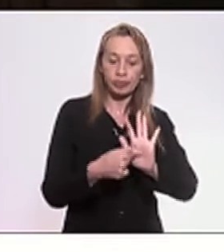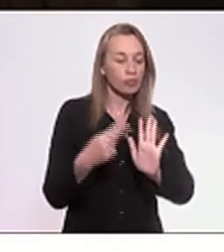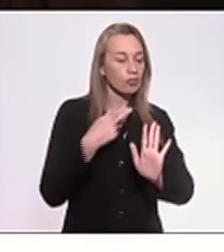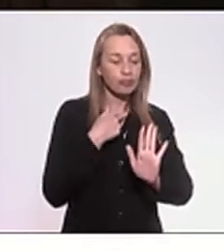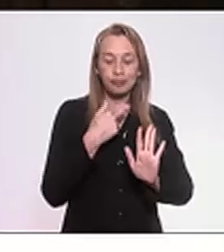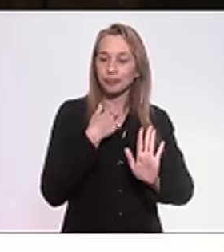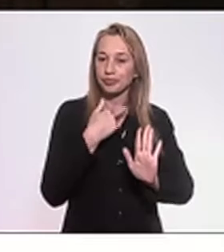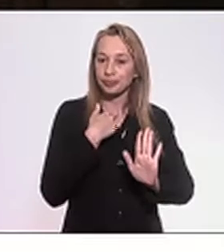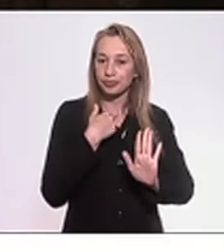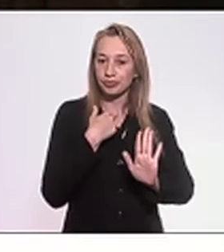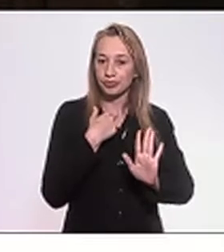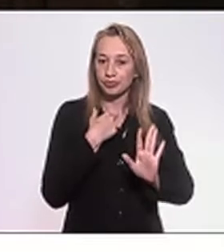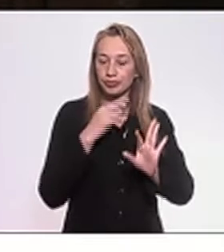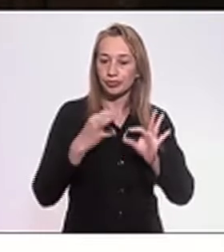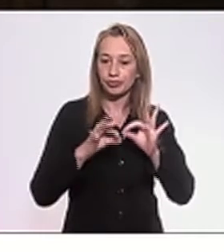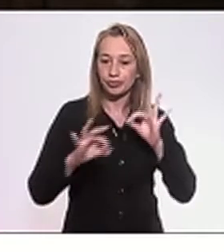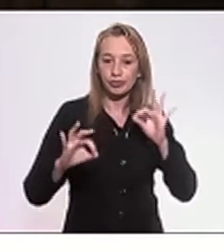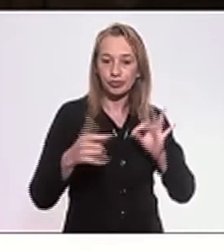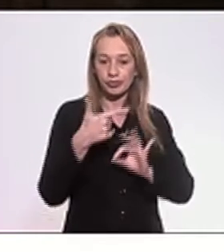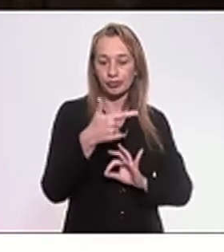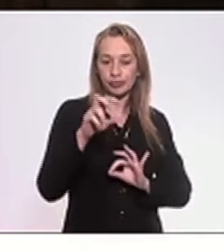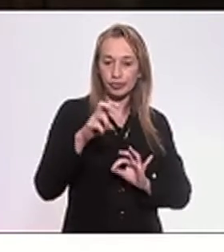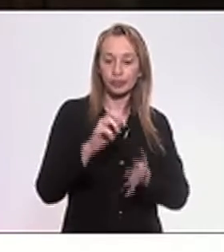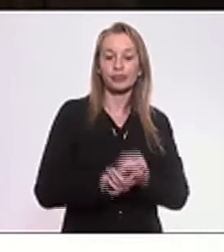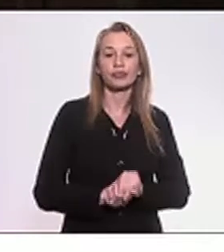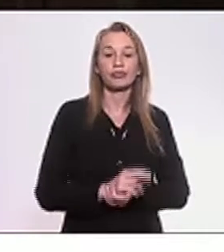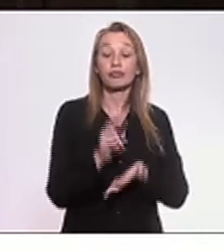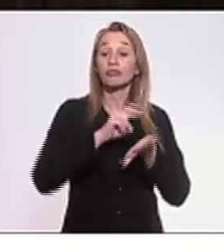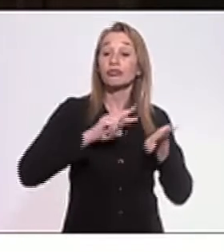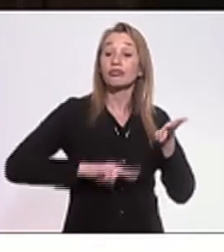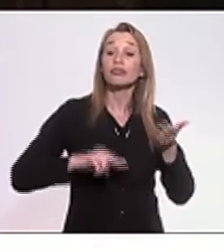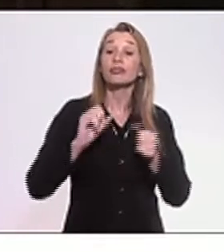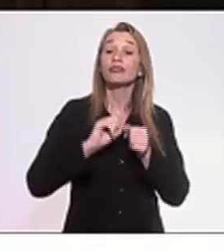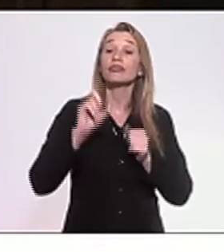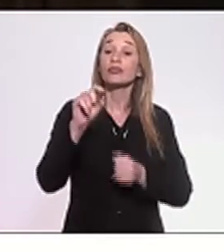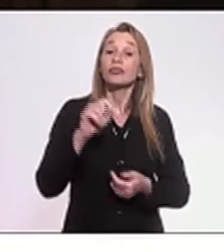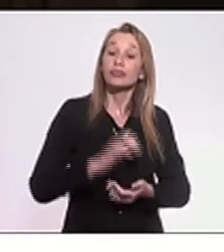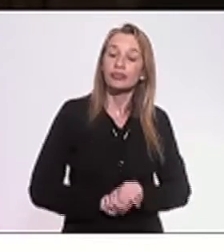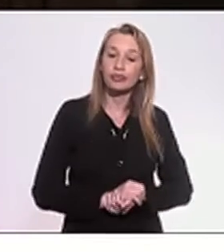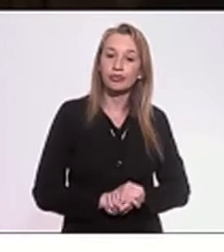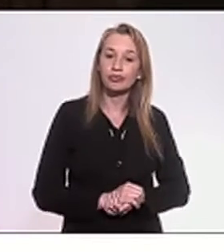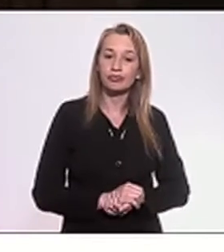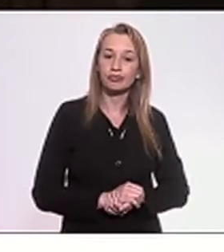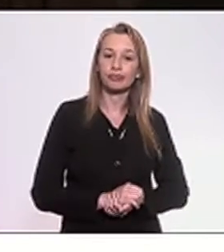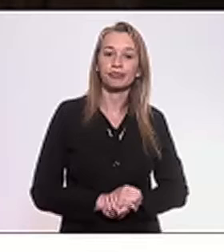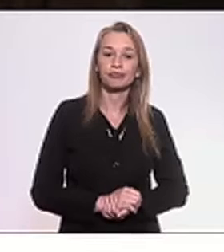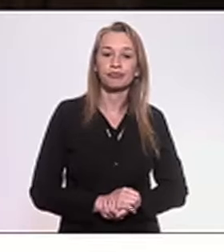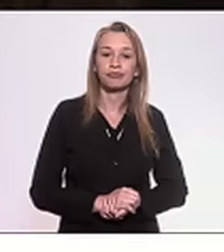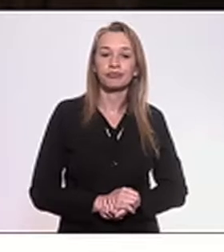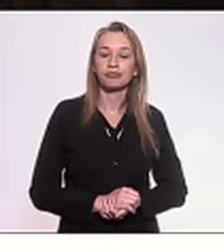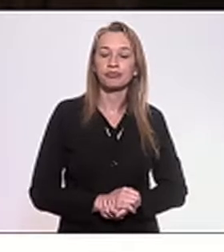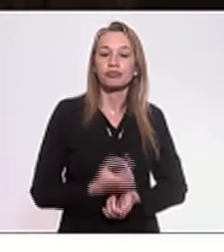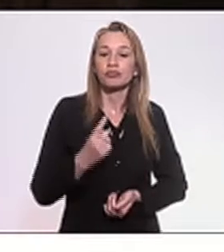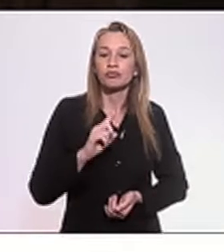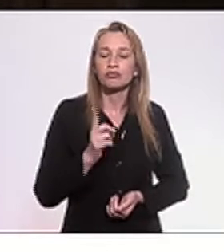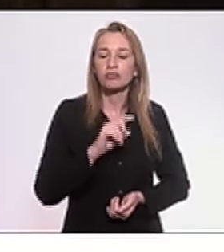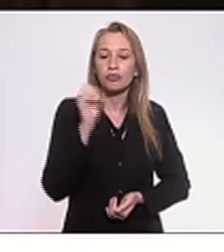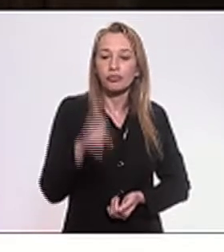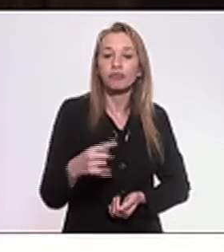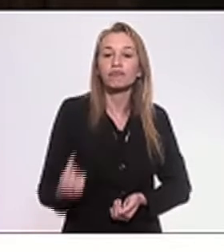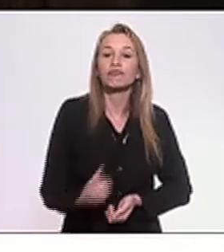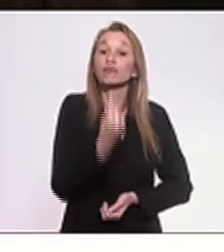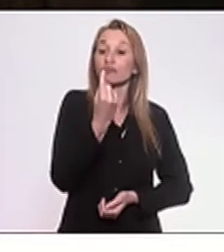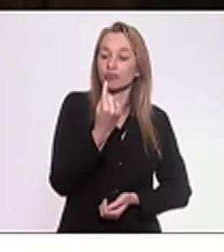poderá exceder, a leitura que se faz é que não é, único e exclusivamente,